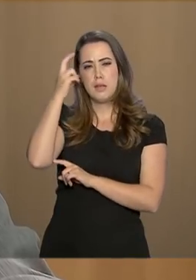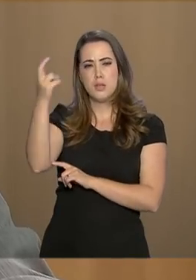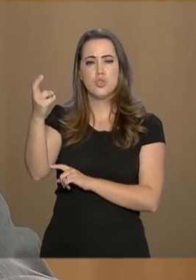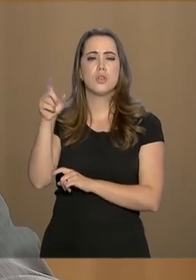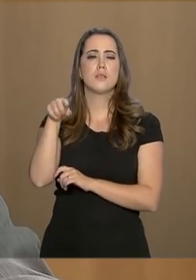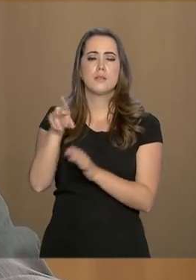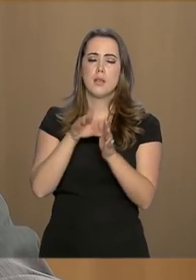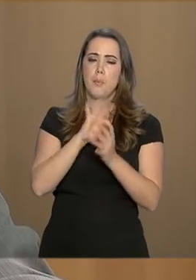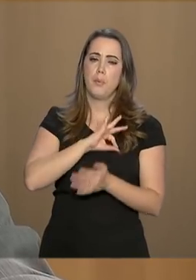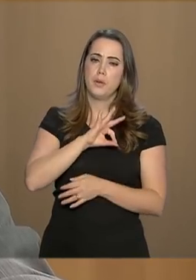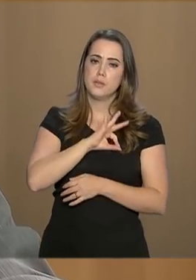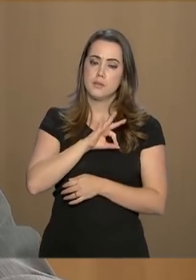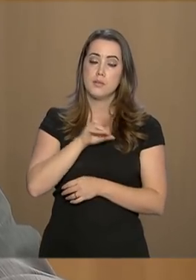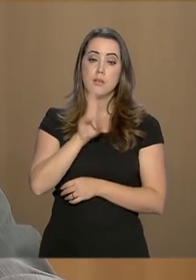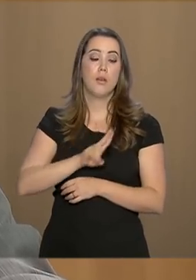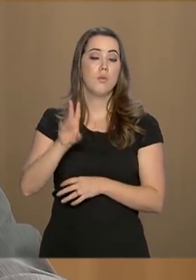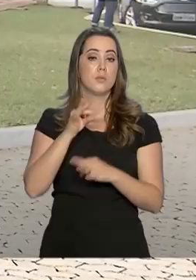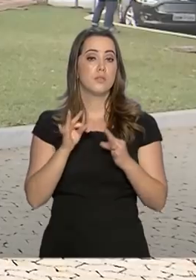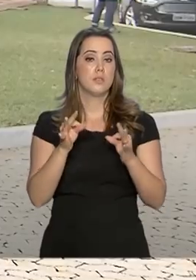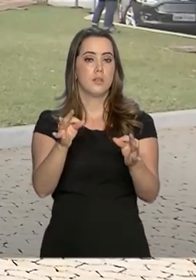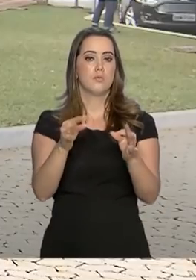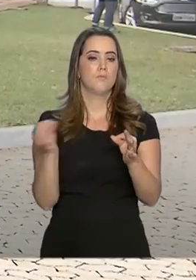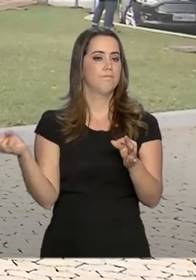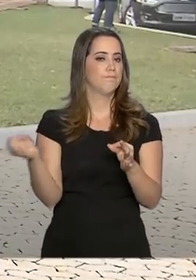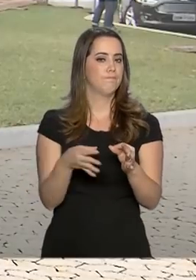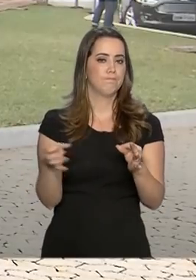usar a tecnologia no que há de mais moderno